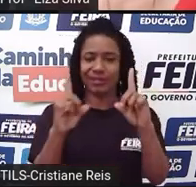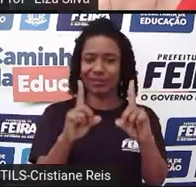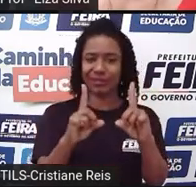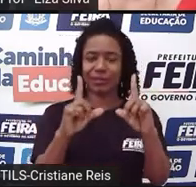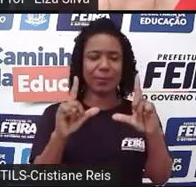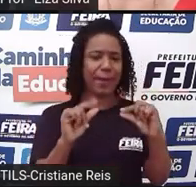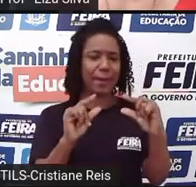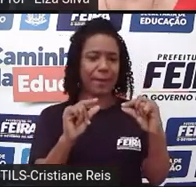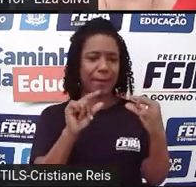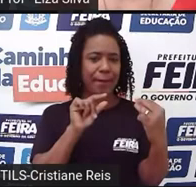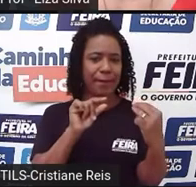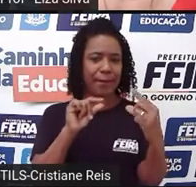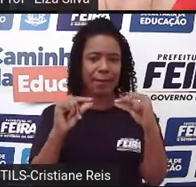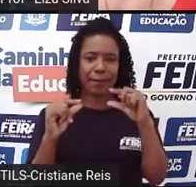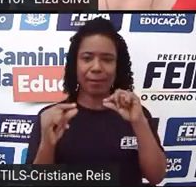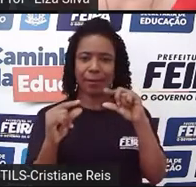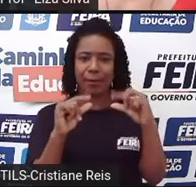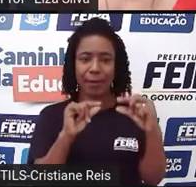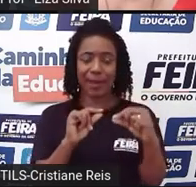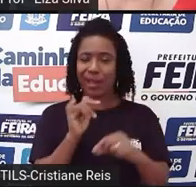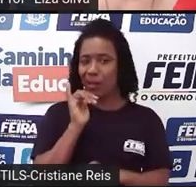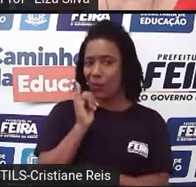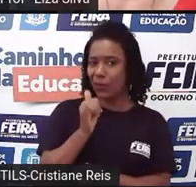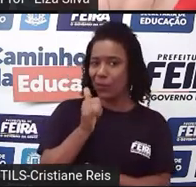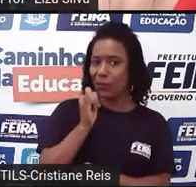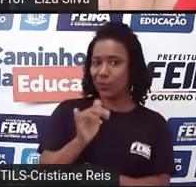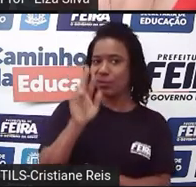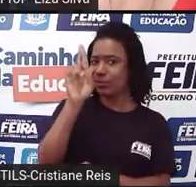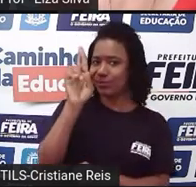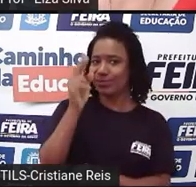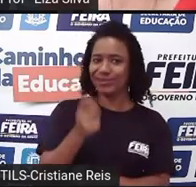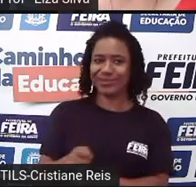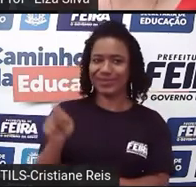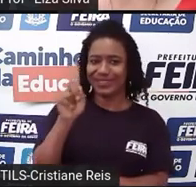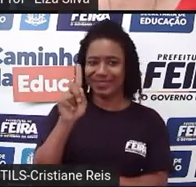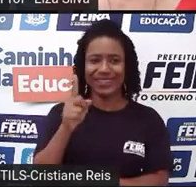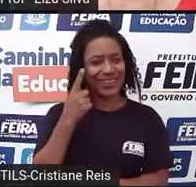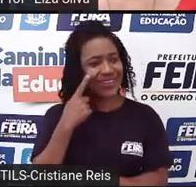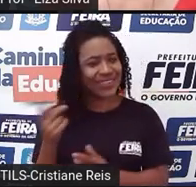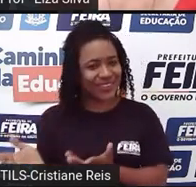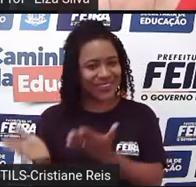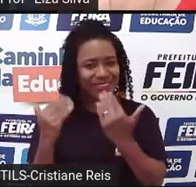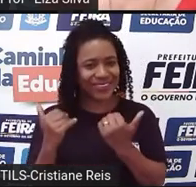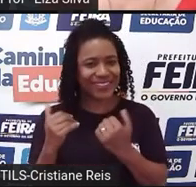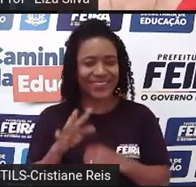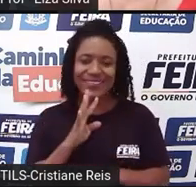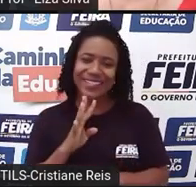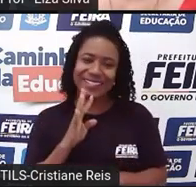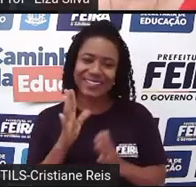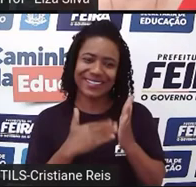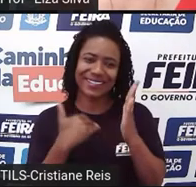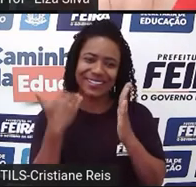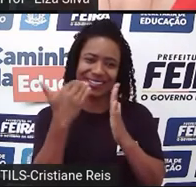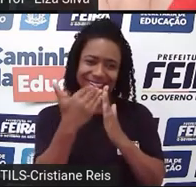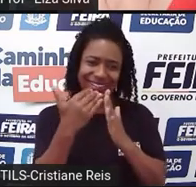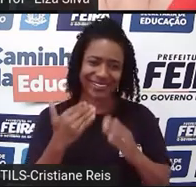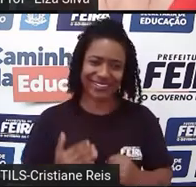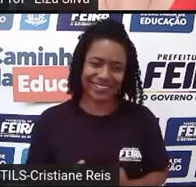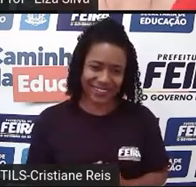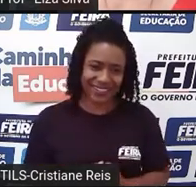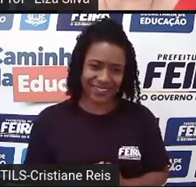intervenção do narrador. Ok? Vamos lá, vamos conhecer um pouco mais